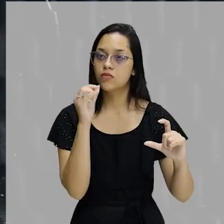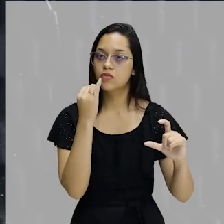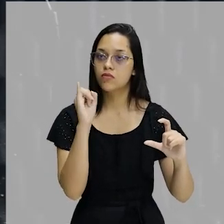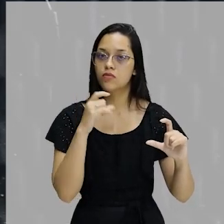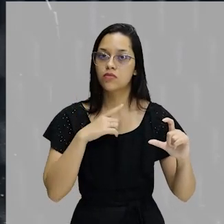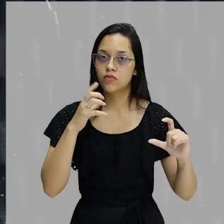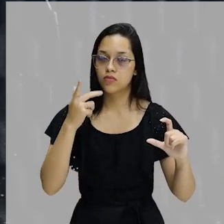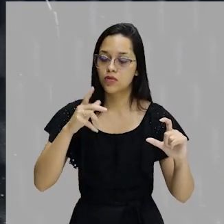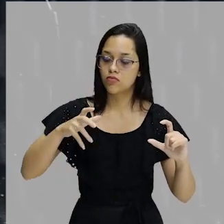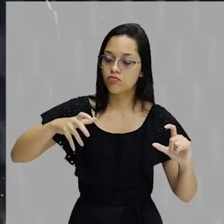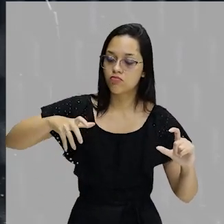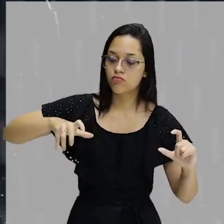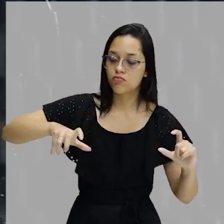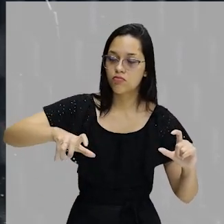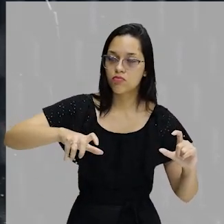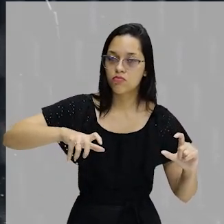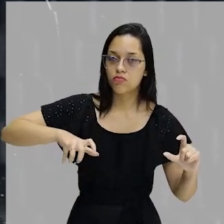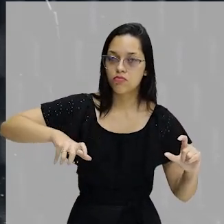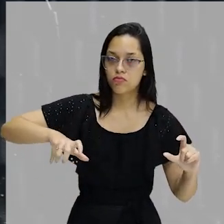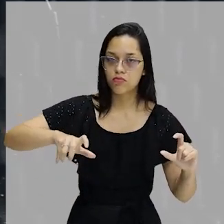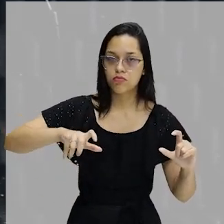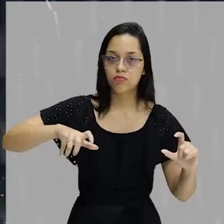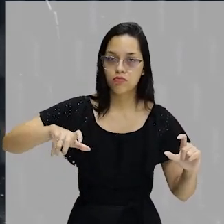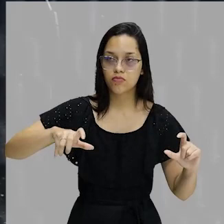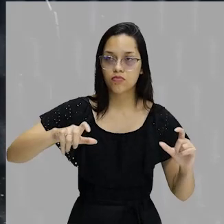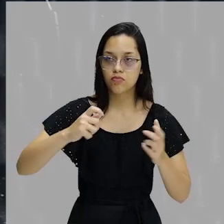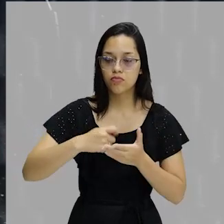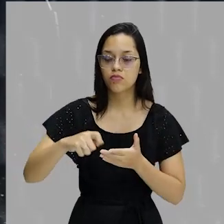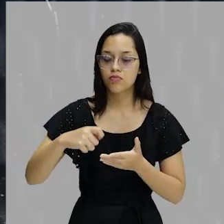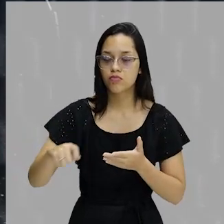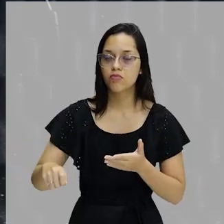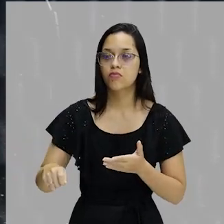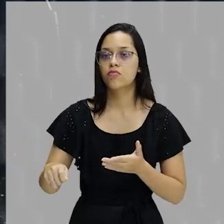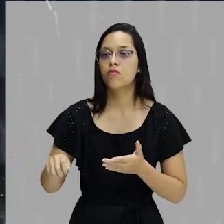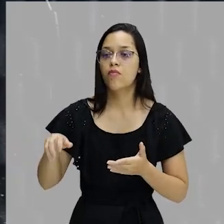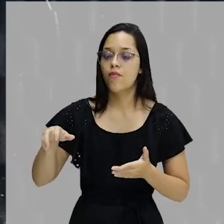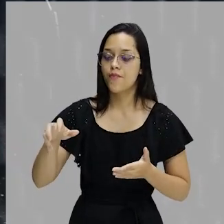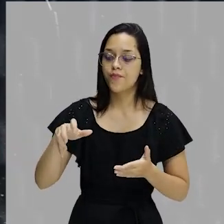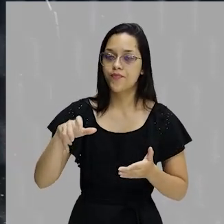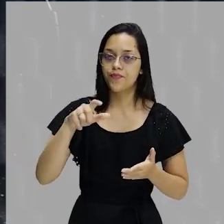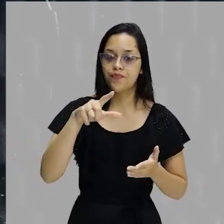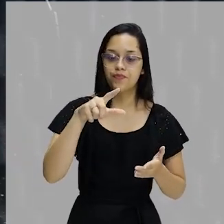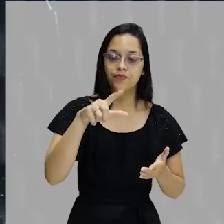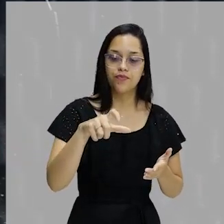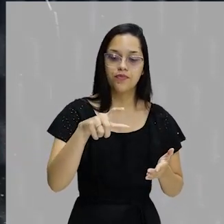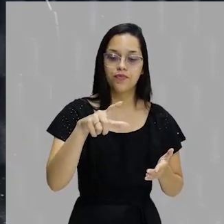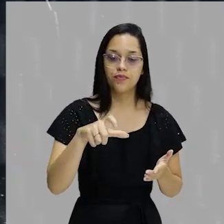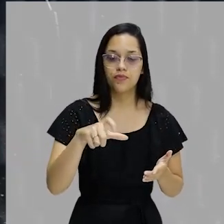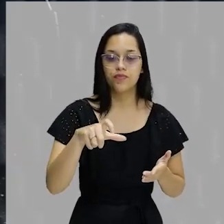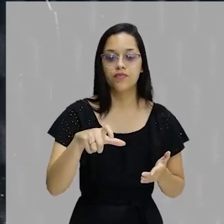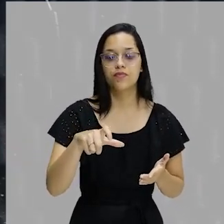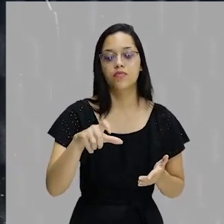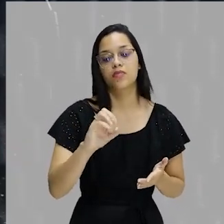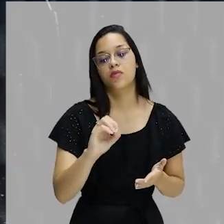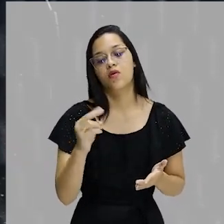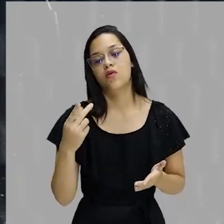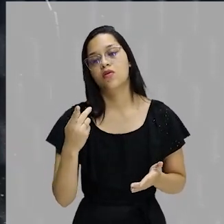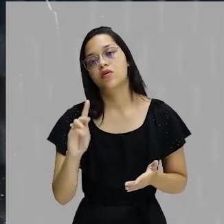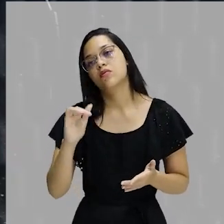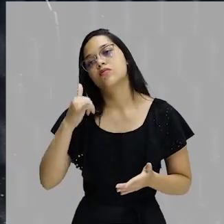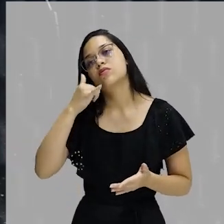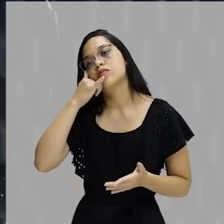seu mouse na hora de achar um texto escrito assim, por exemplo, e clicar sobre, ou até mesmo seu